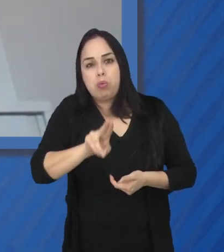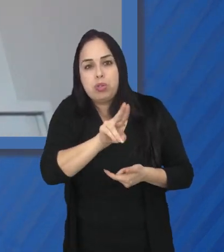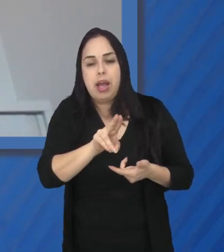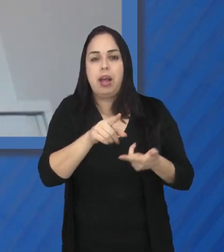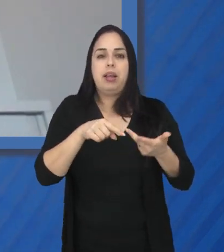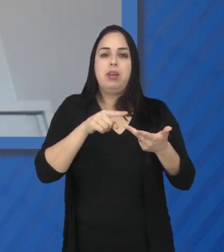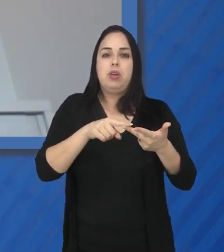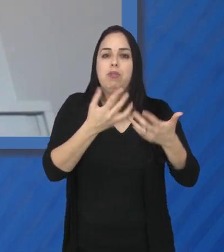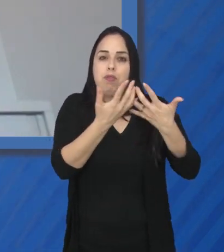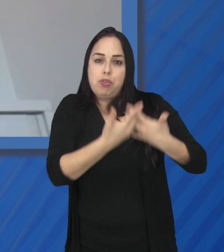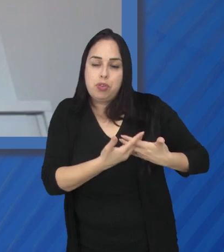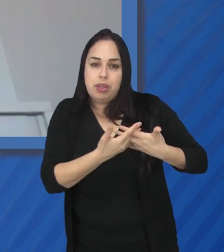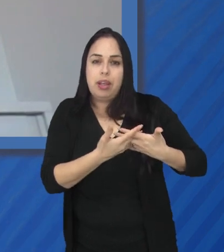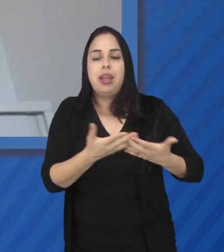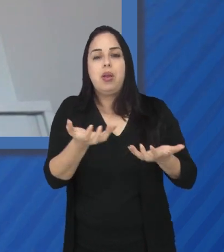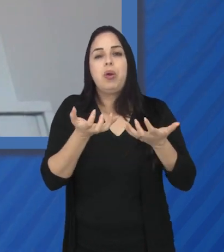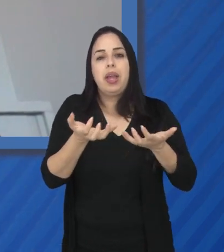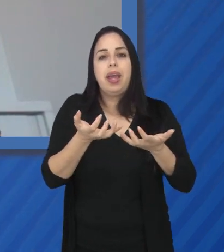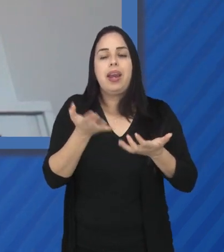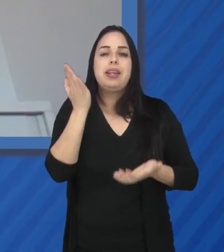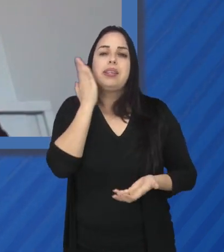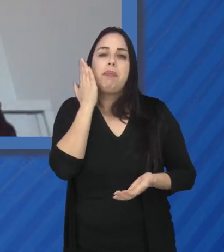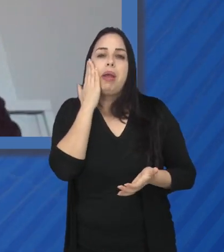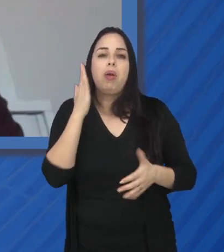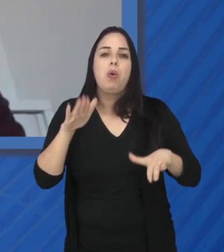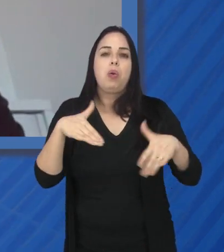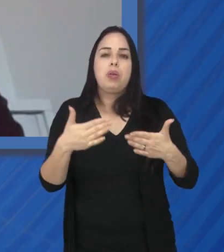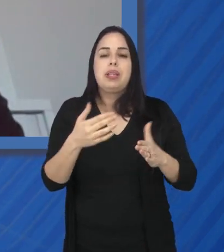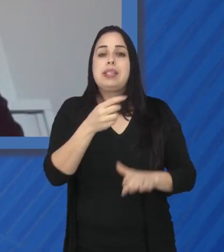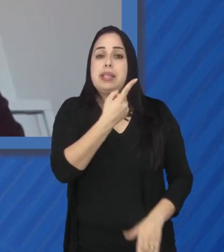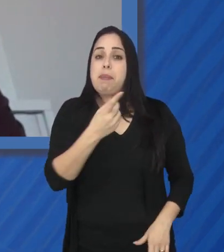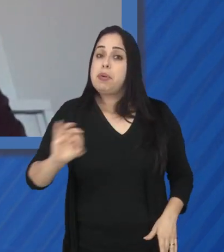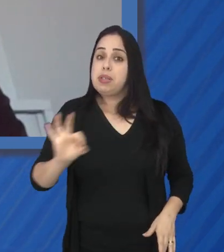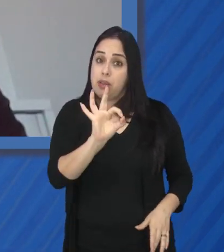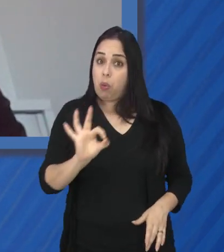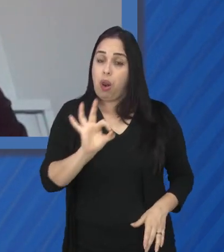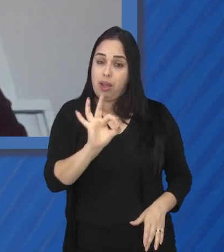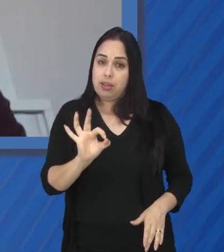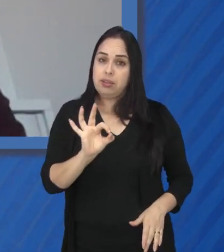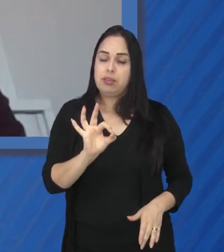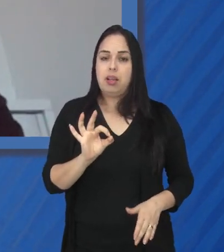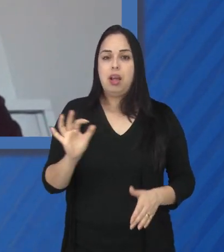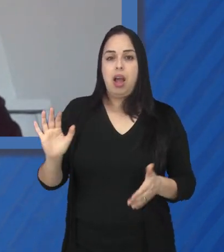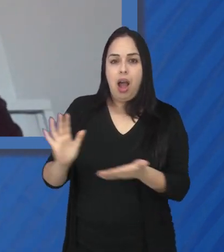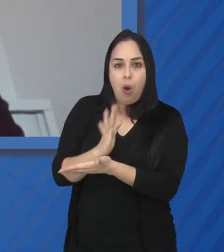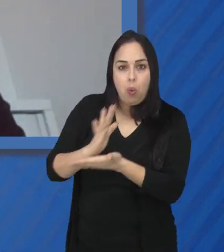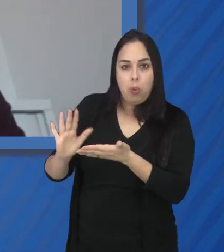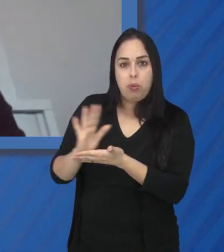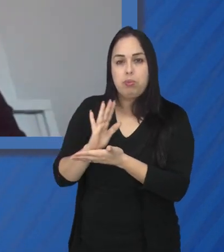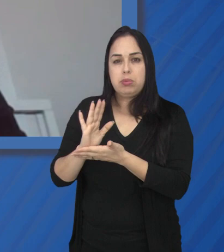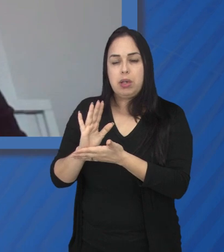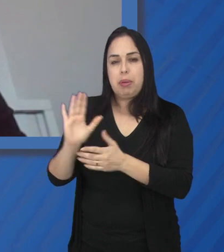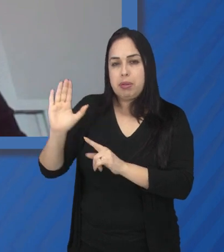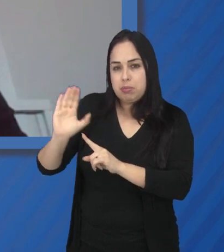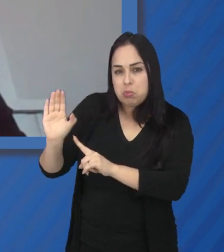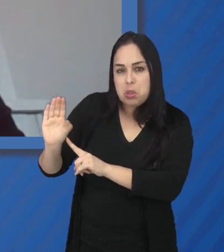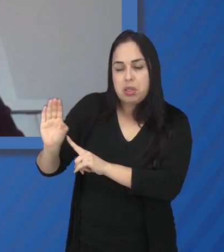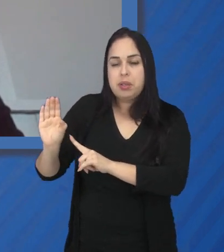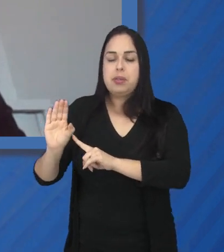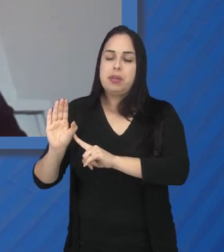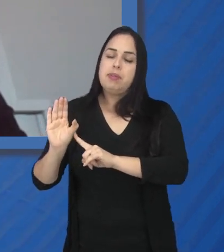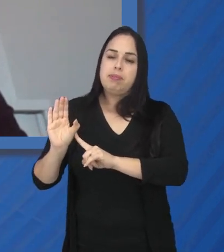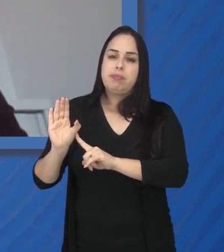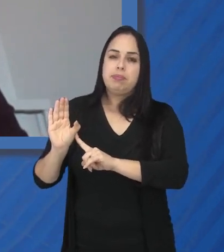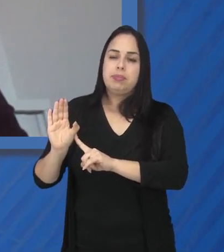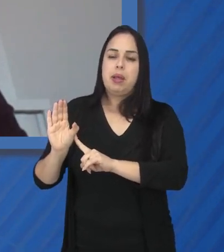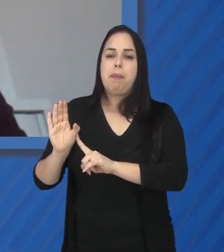funcionalidade do carro. Ele chega e fala, eu quero um CC40, um C40 100% elétrico. Tem uns ainda que buscam